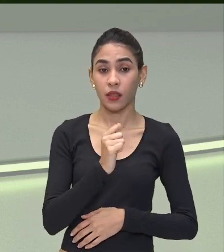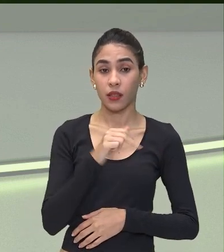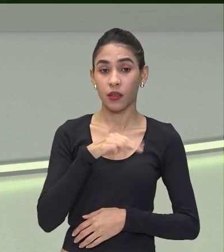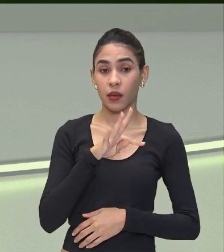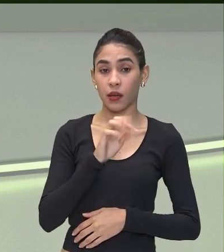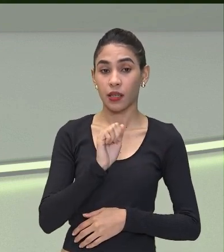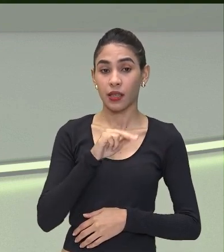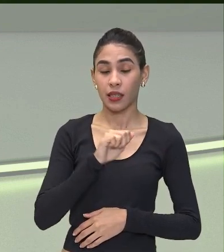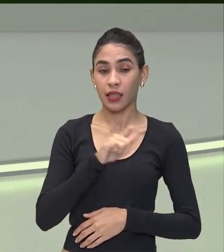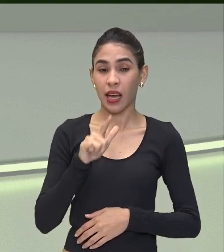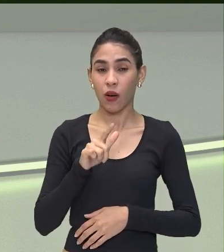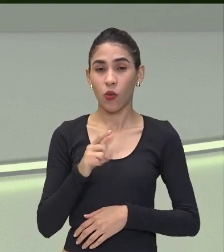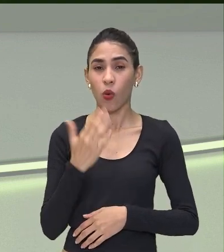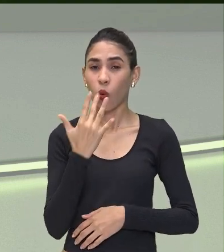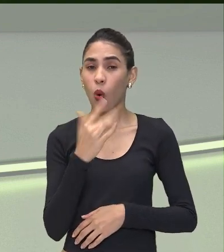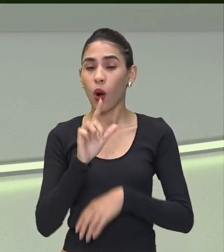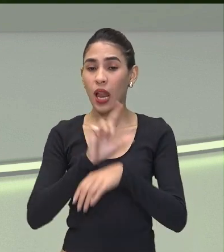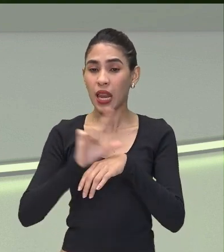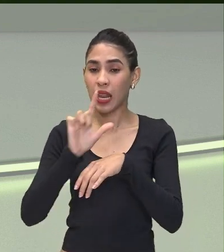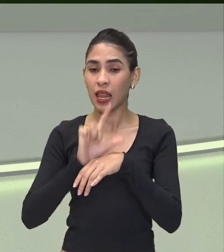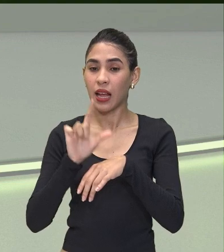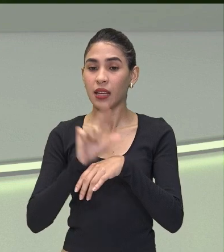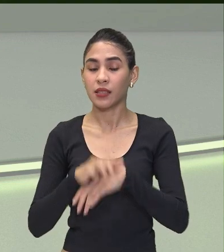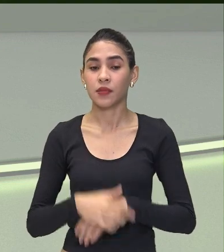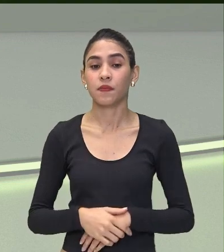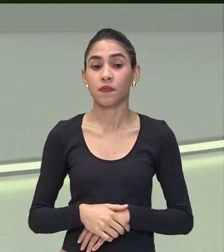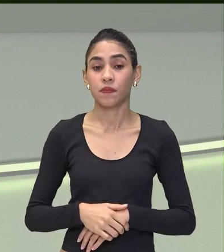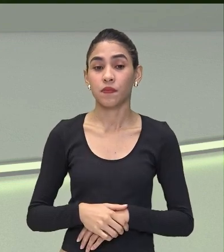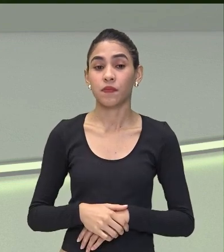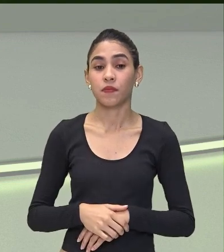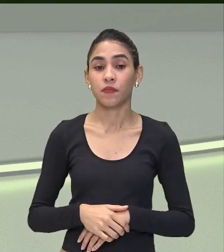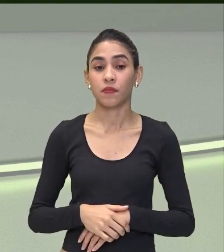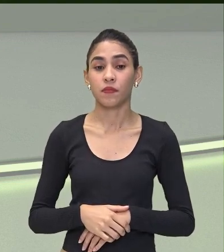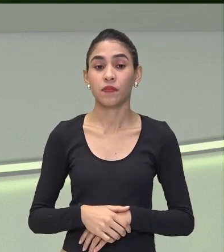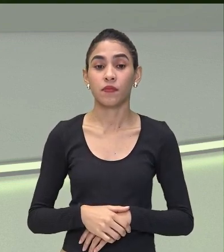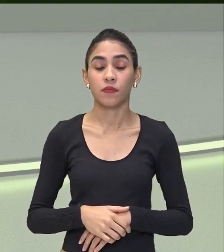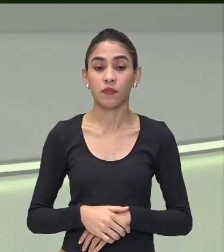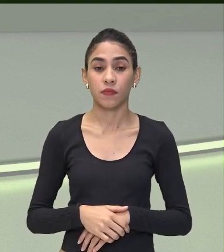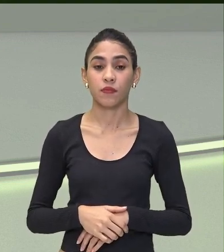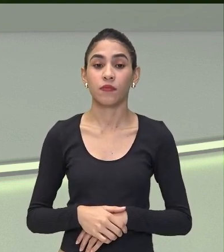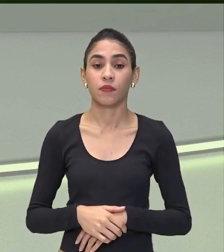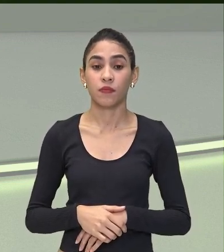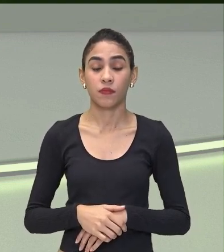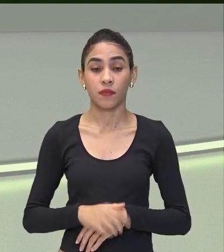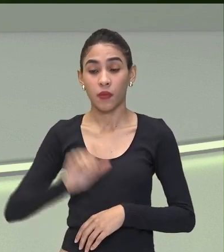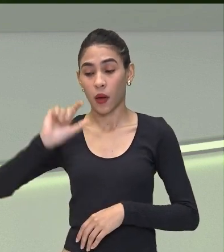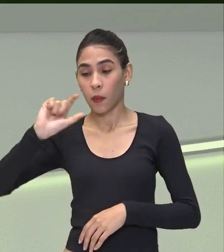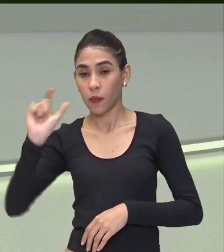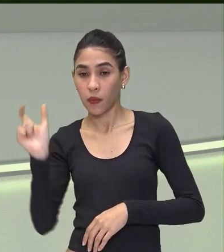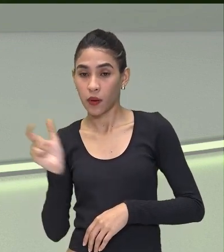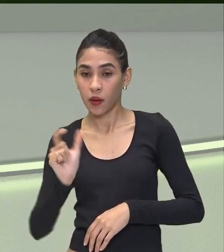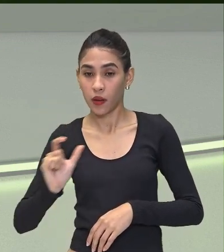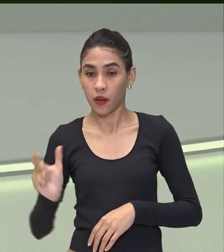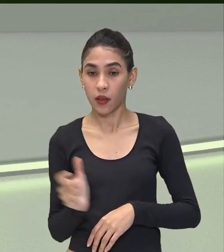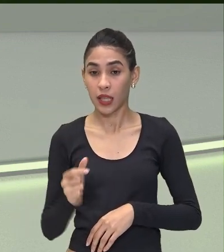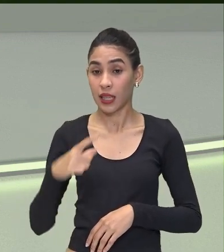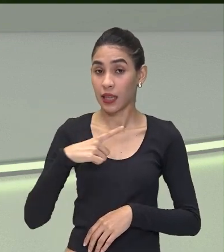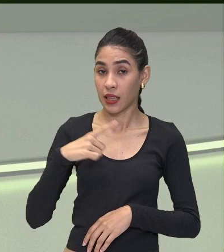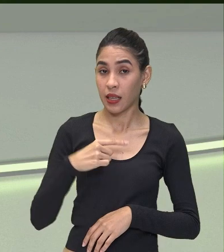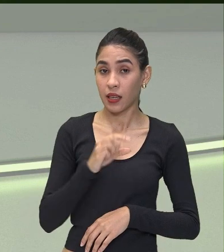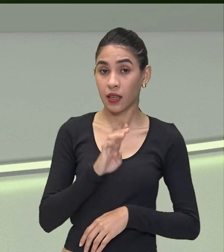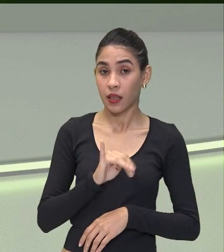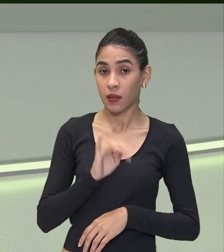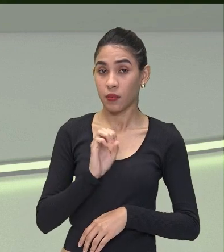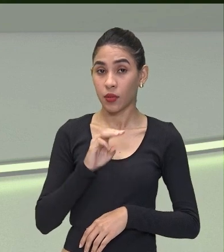lilás Aqui no litoral A gente observa Que esse litoral Tem o bioma Mata Atlântica